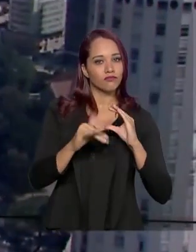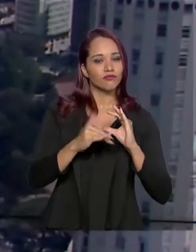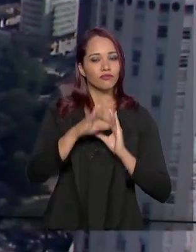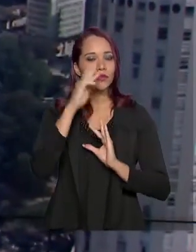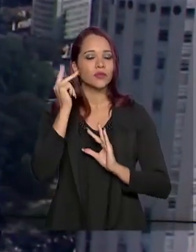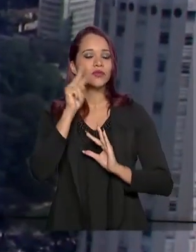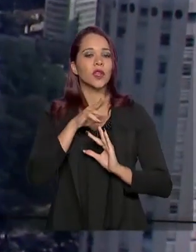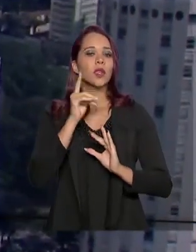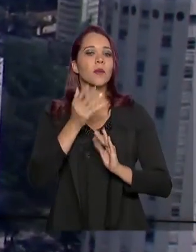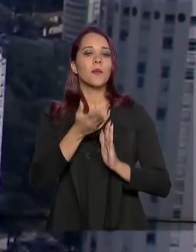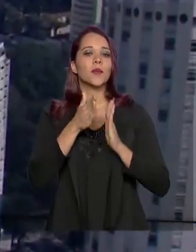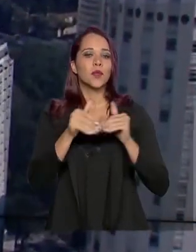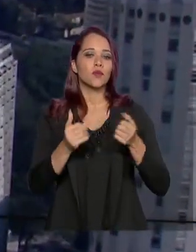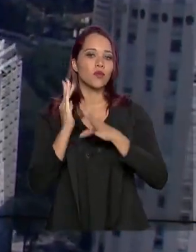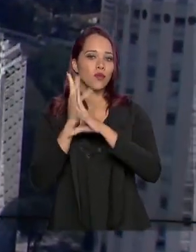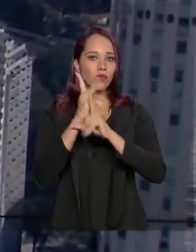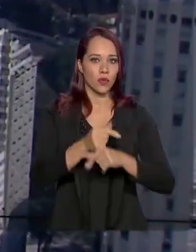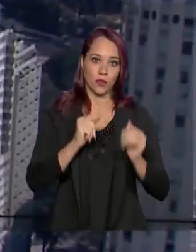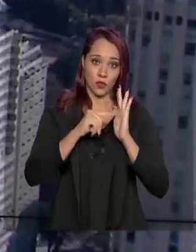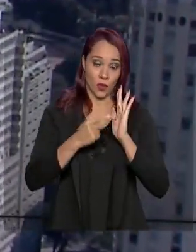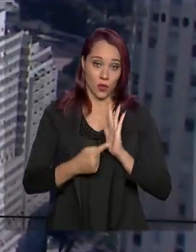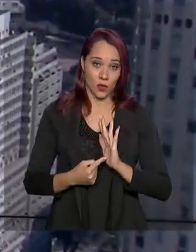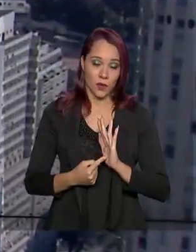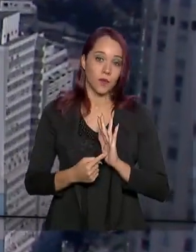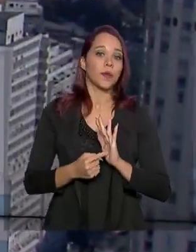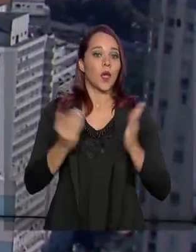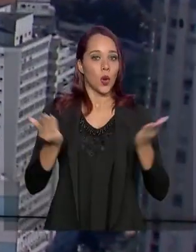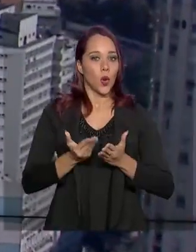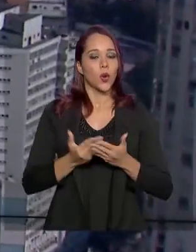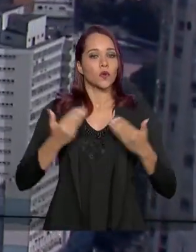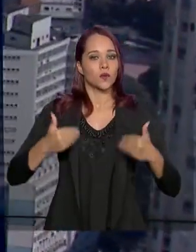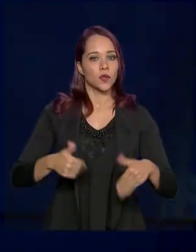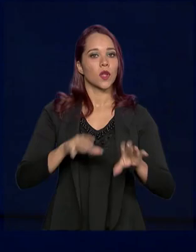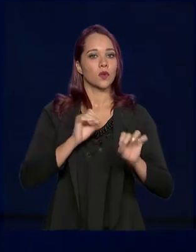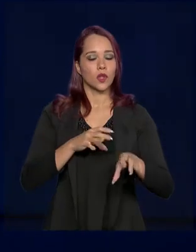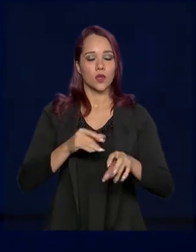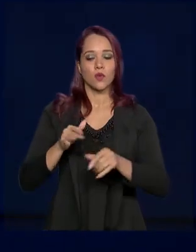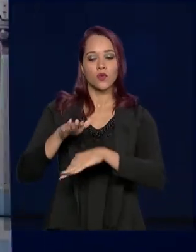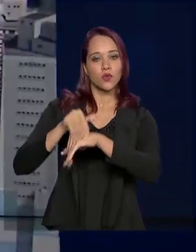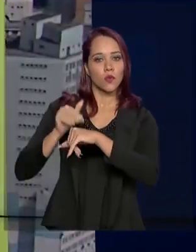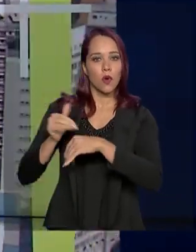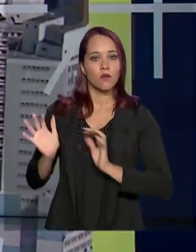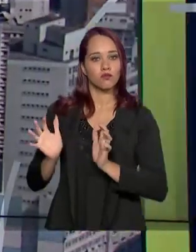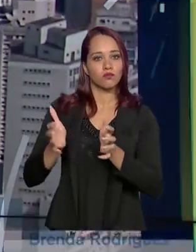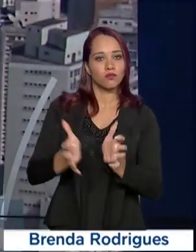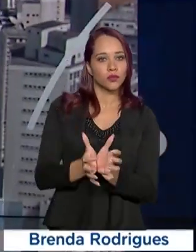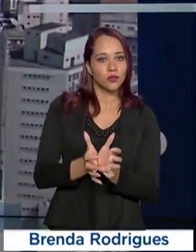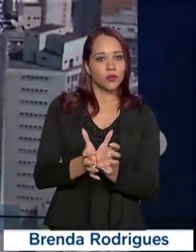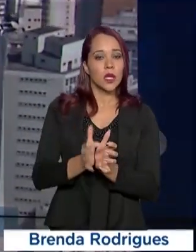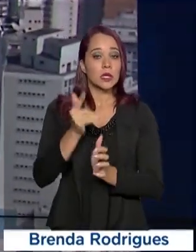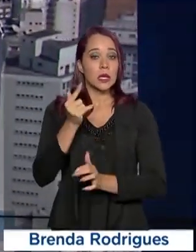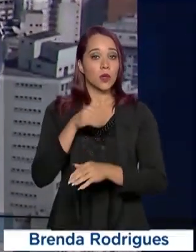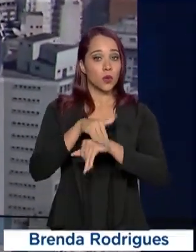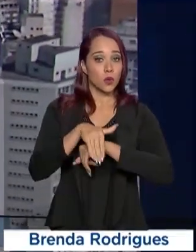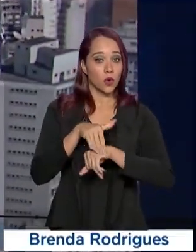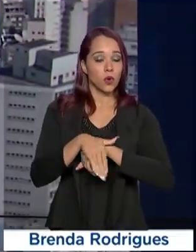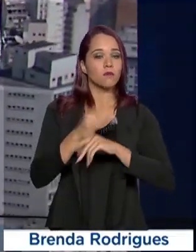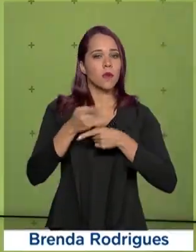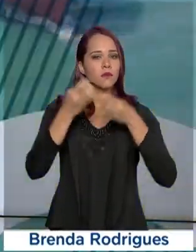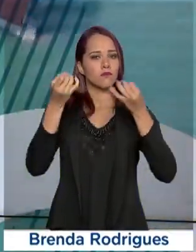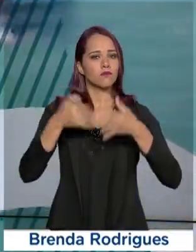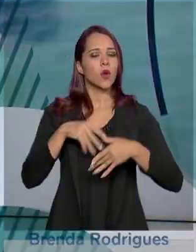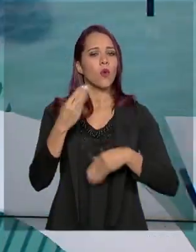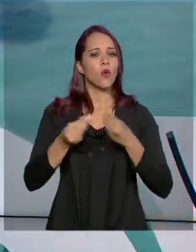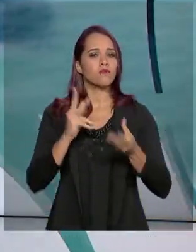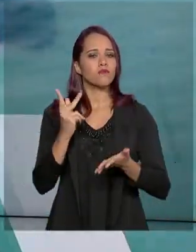revisão das notas. Hoje, o Ministério da Educação convocou para 7 da noite uma coletiva sobre os erros no Enem.